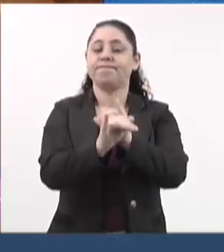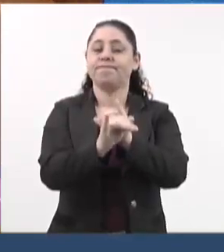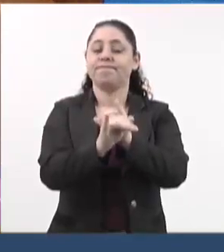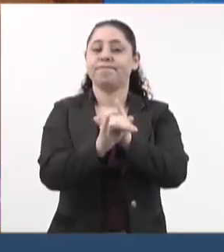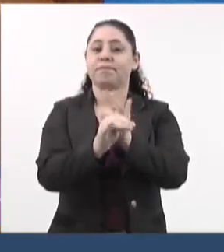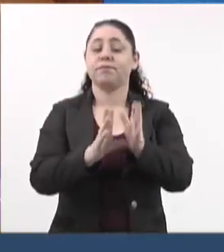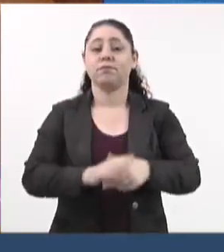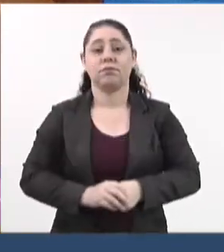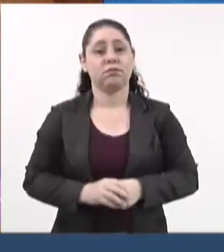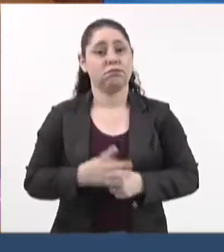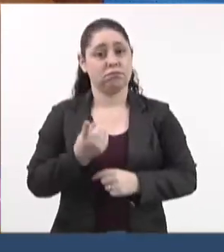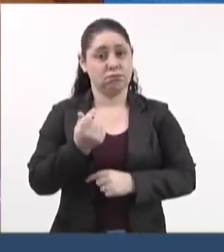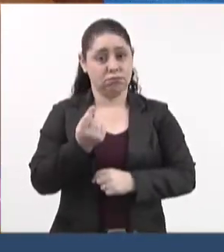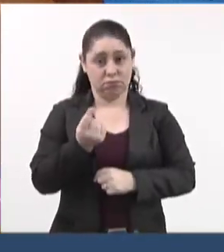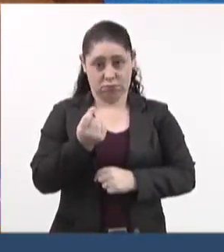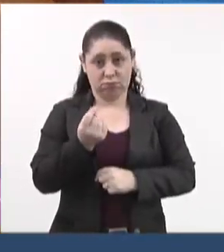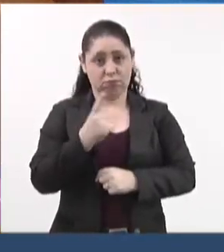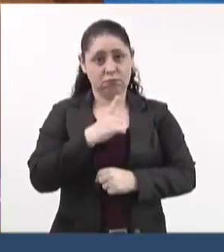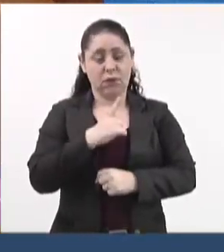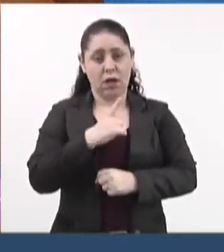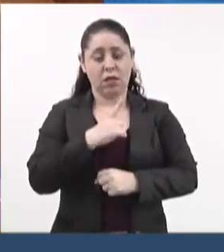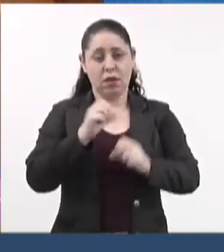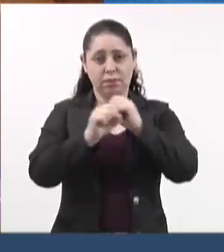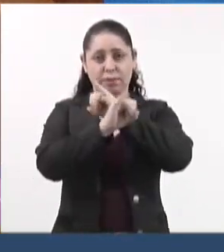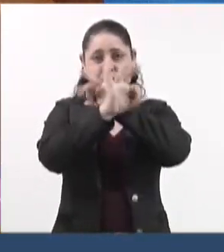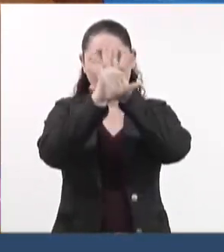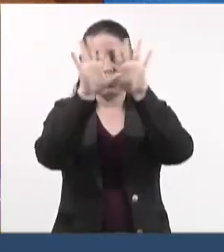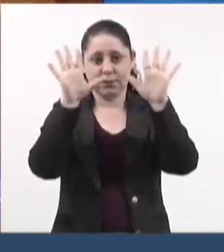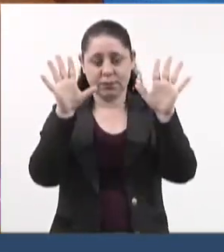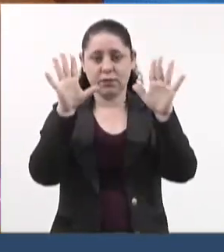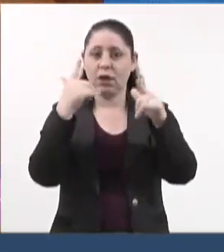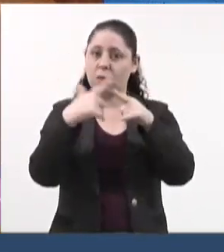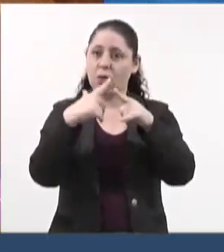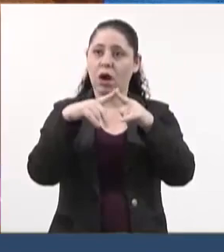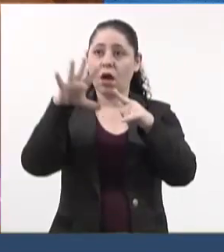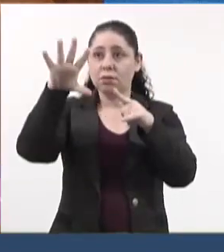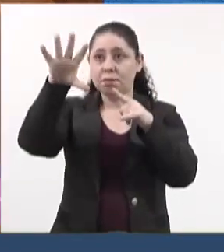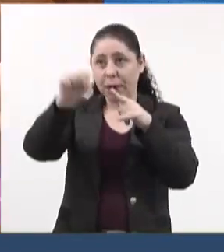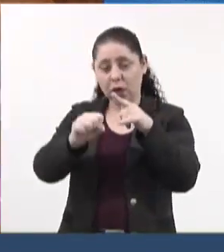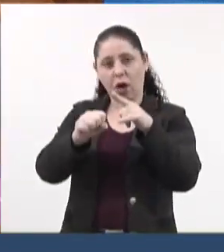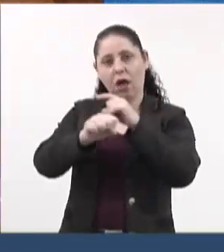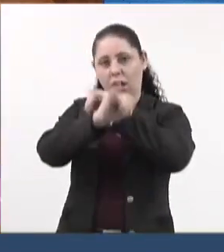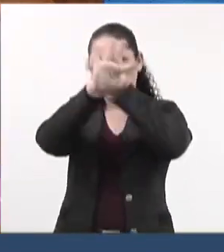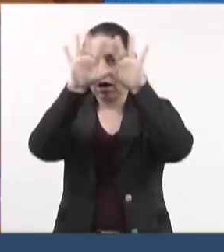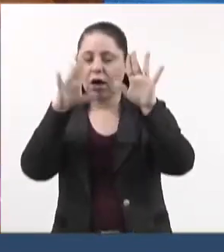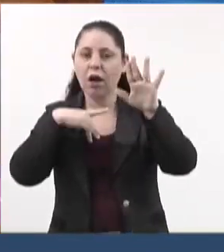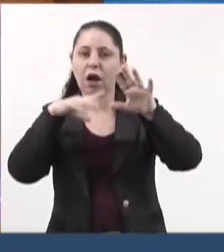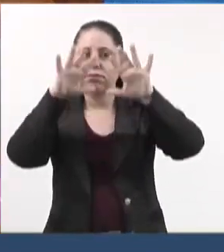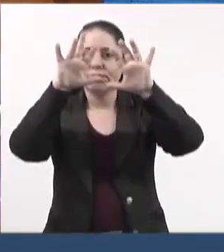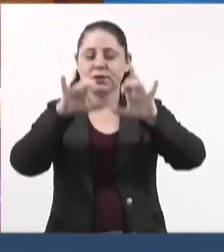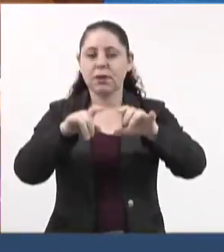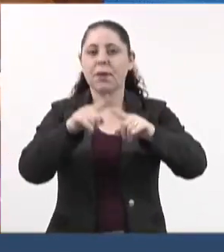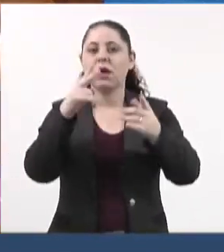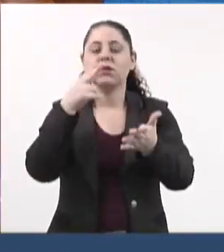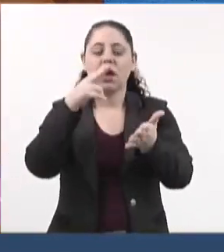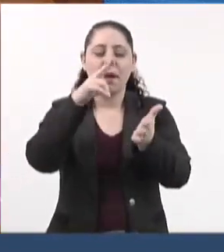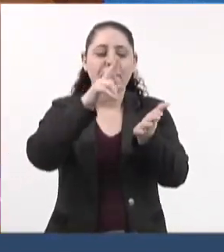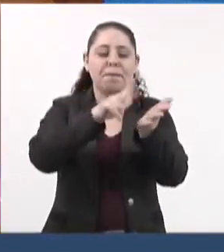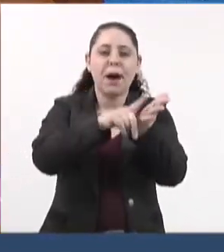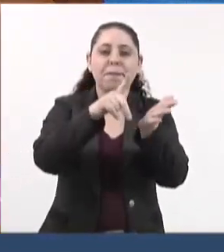Esses valores estão no portal da transparência, porque foi de lá que eu tirei. Agora, a nota fiscal,